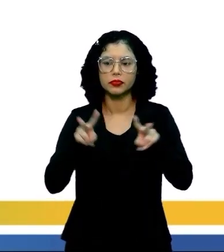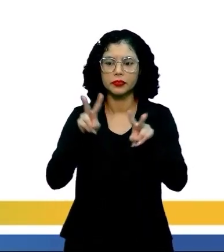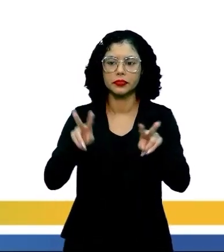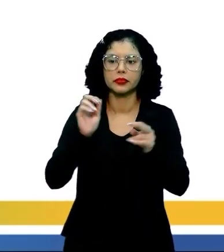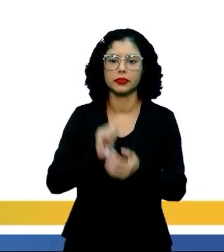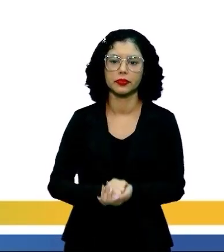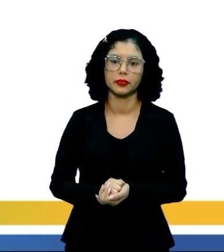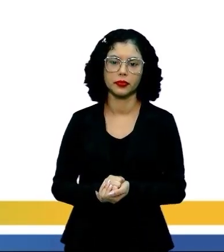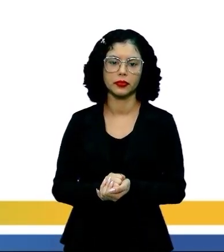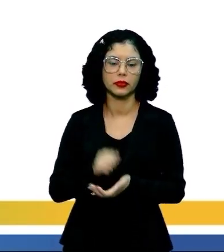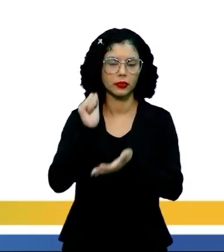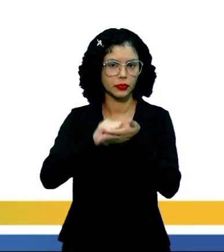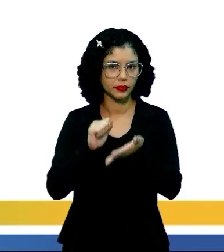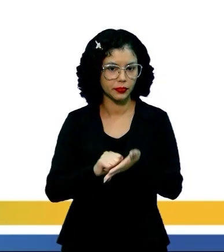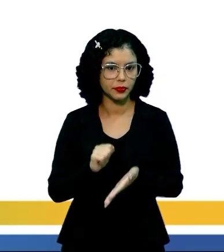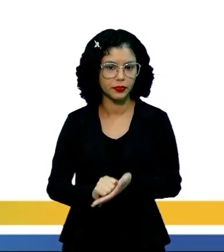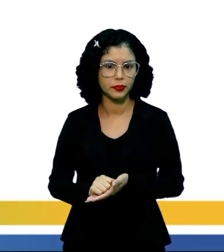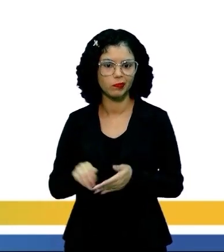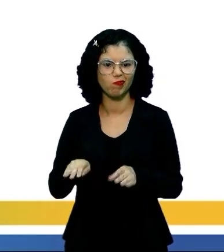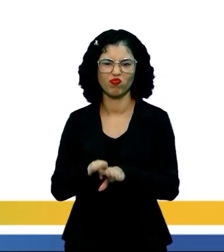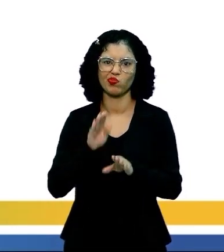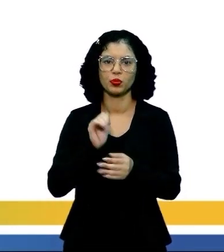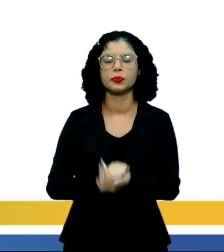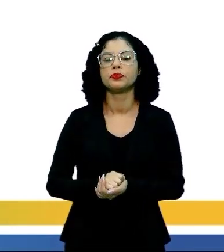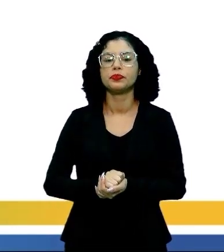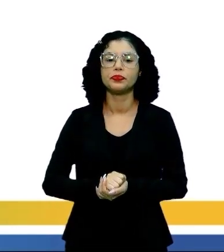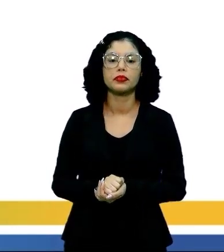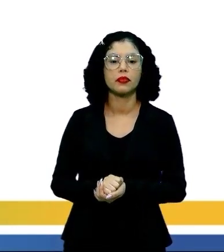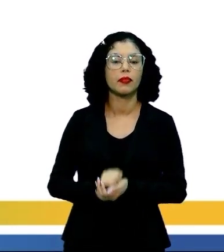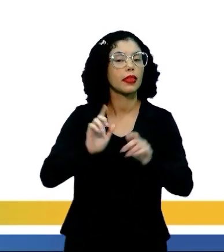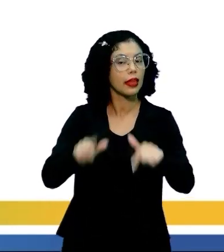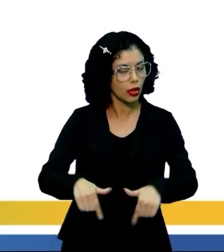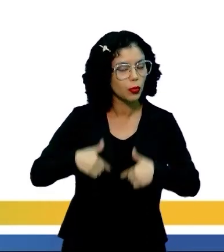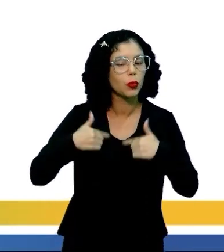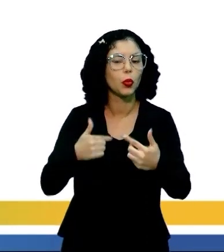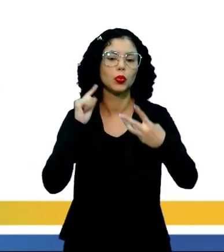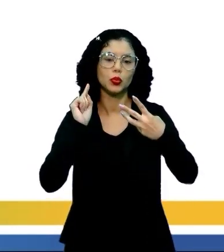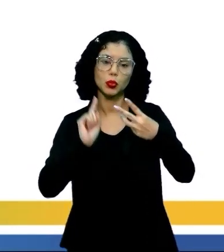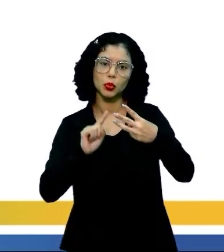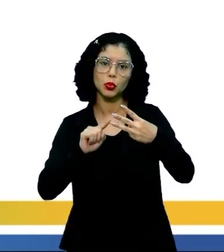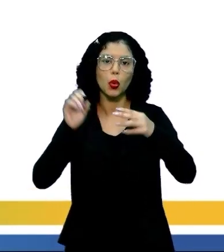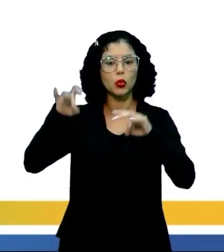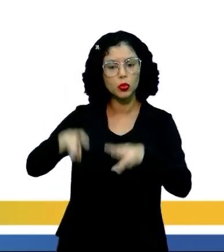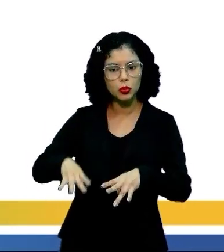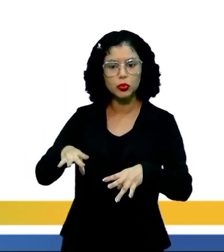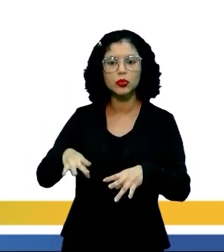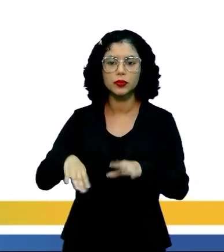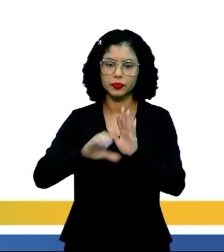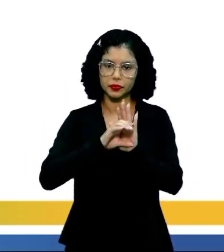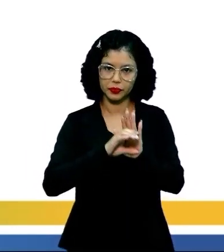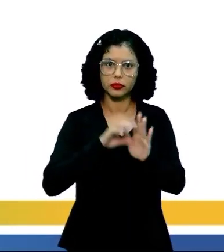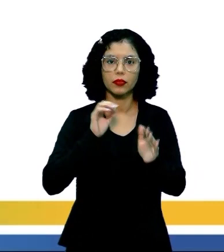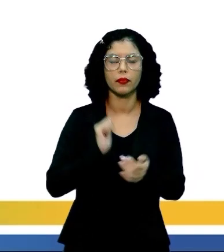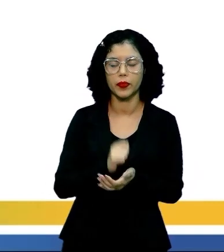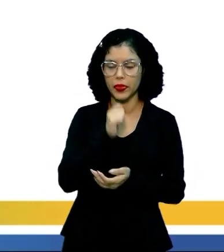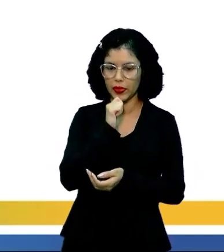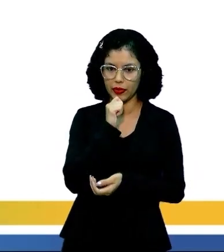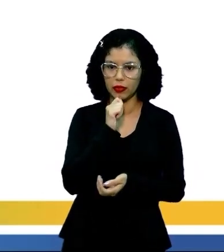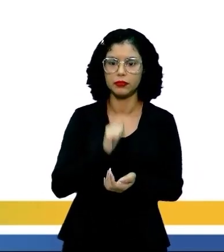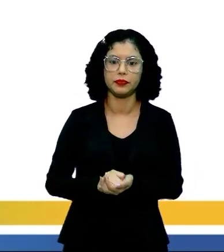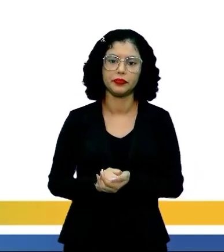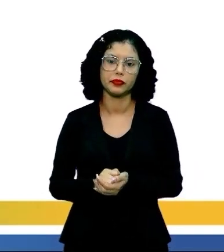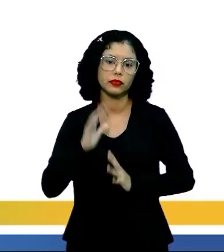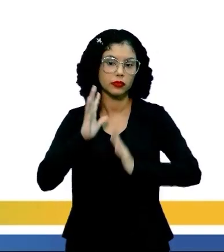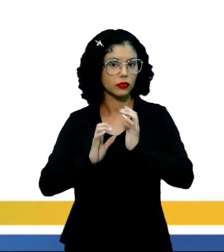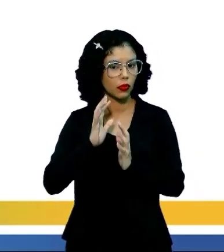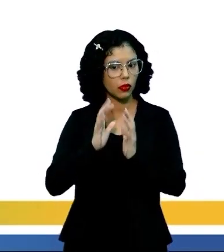descritiva ali de Euclides da Cunha. E a luta, terceiro e último capítulo desta obra, é